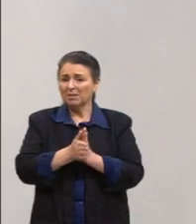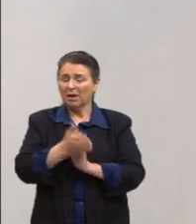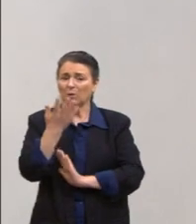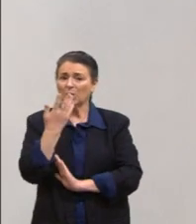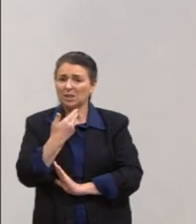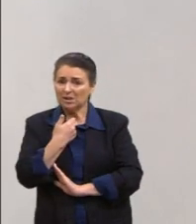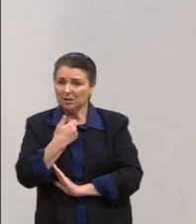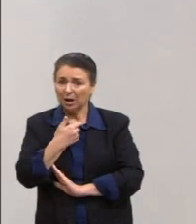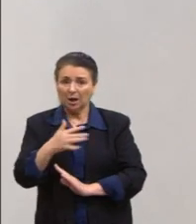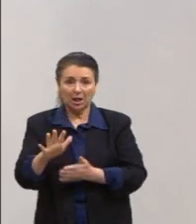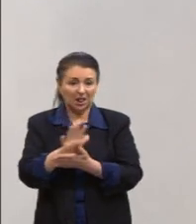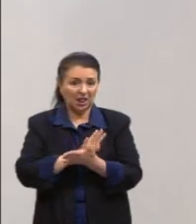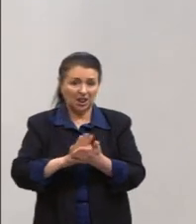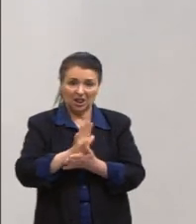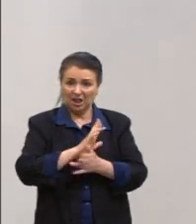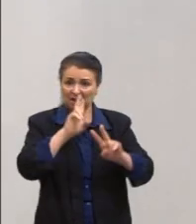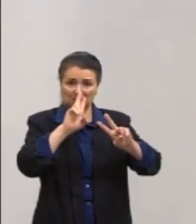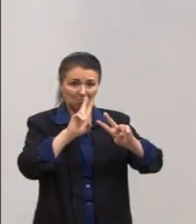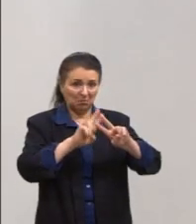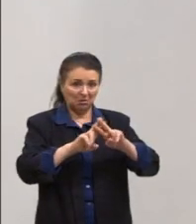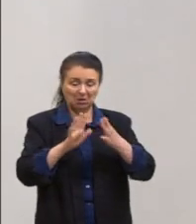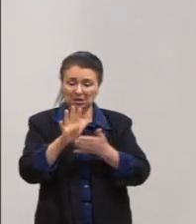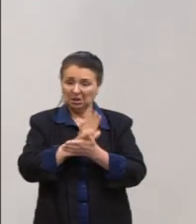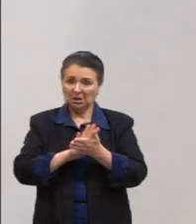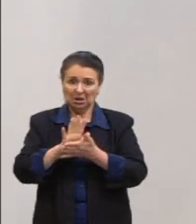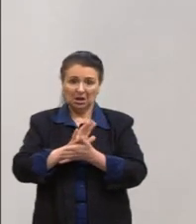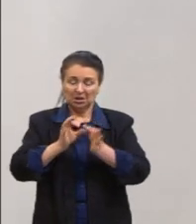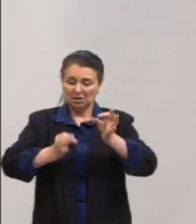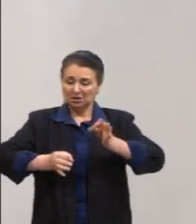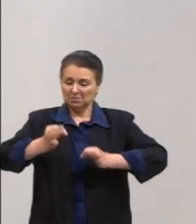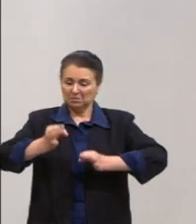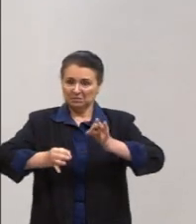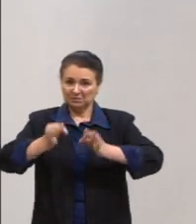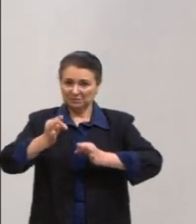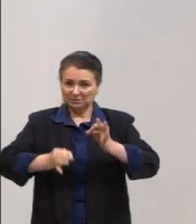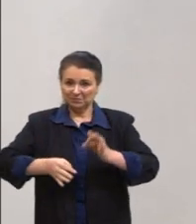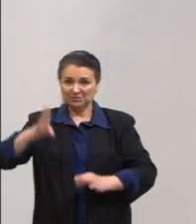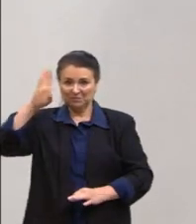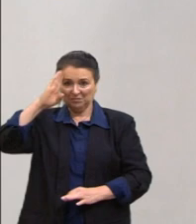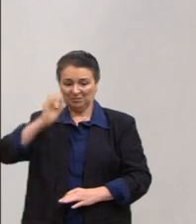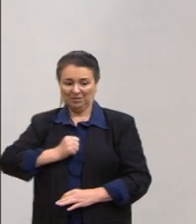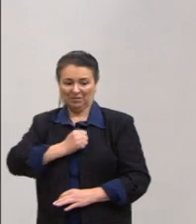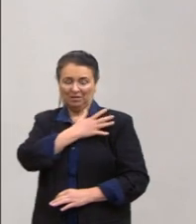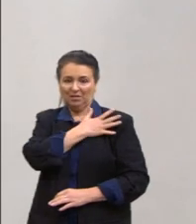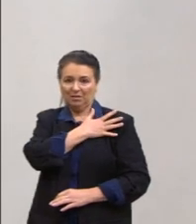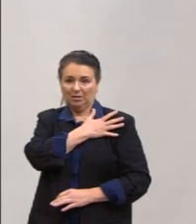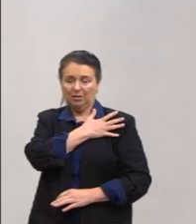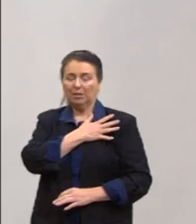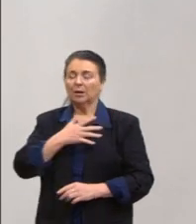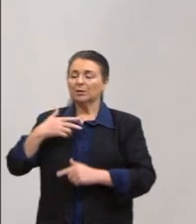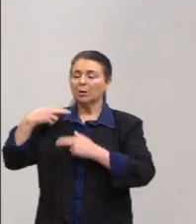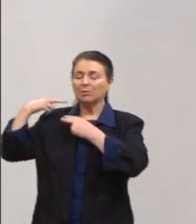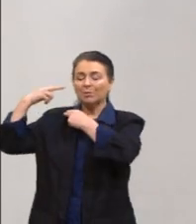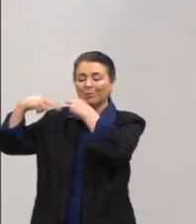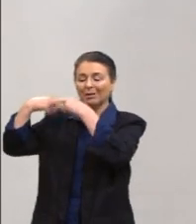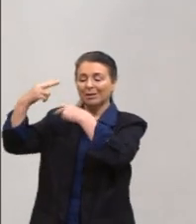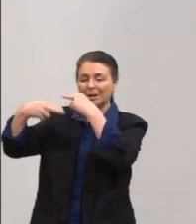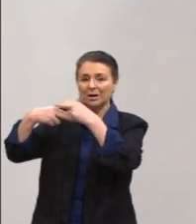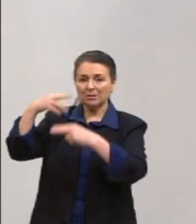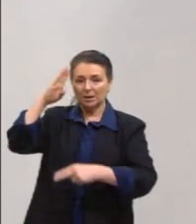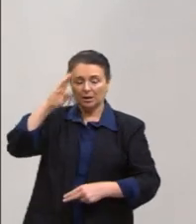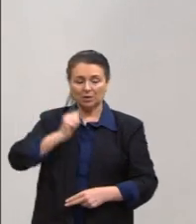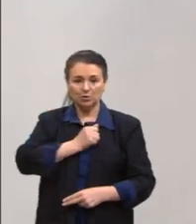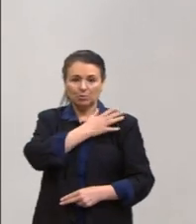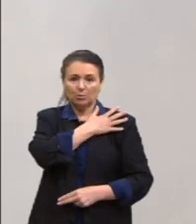foi julgado por isso. Então, isso também criou um legado, uma herança da ditadura de que essa